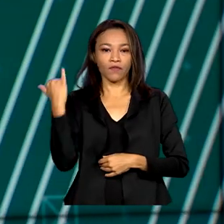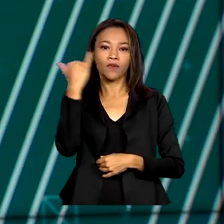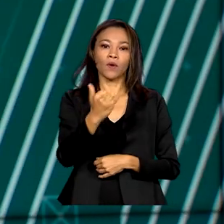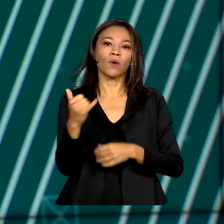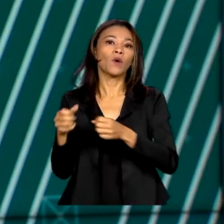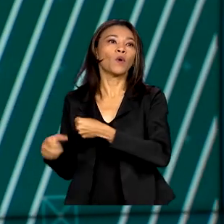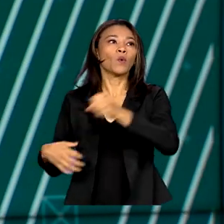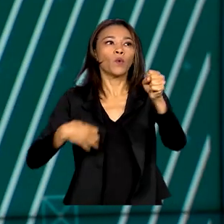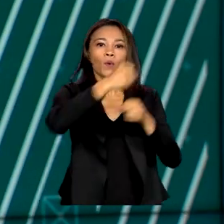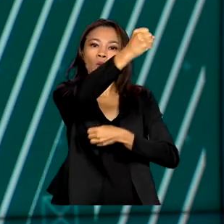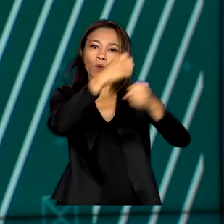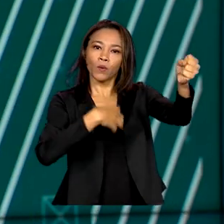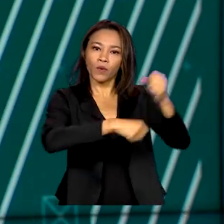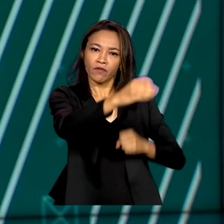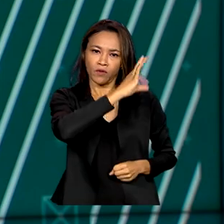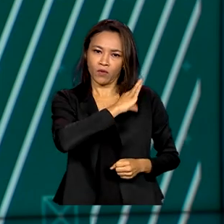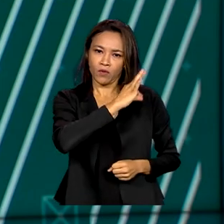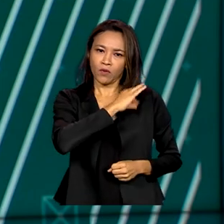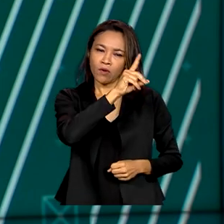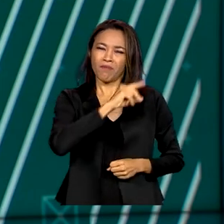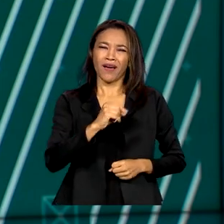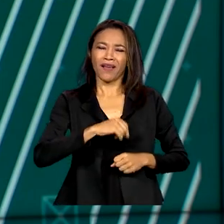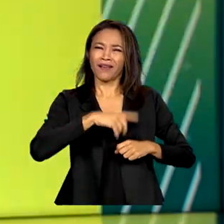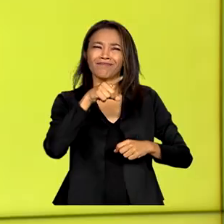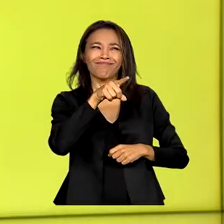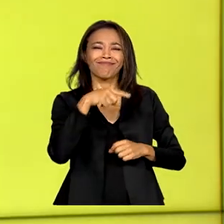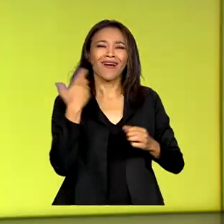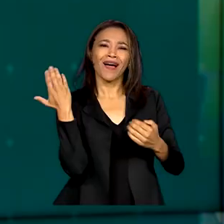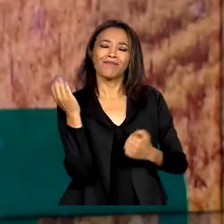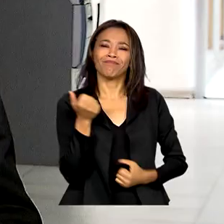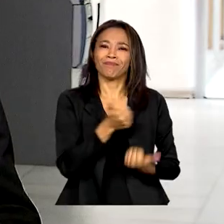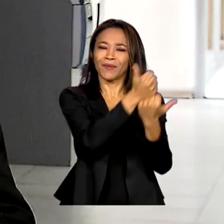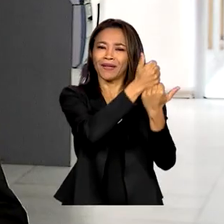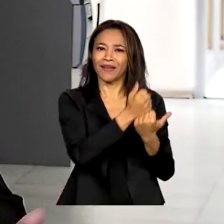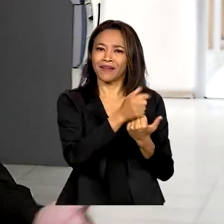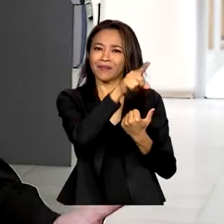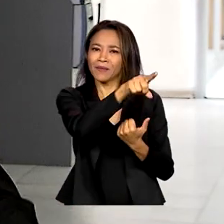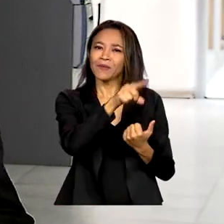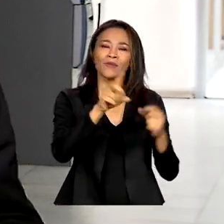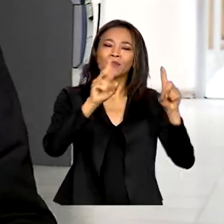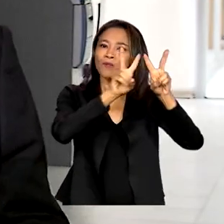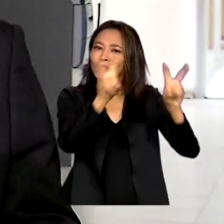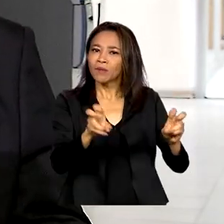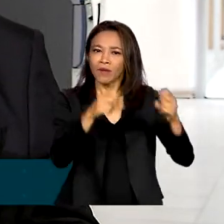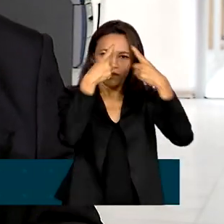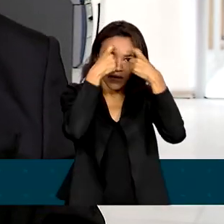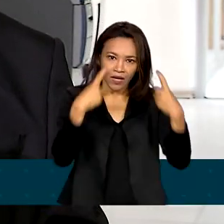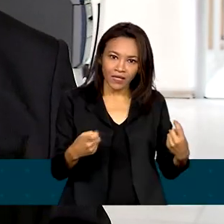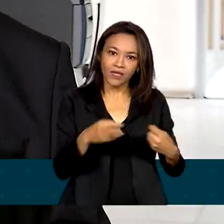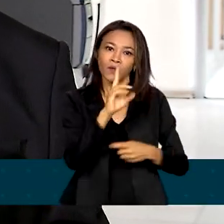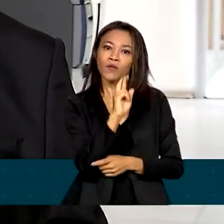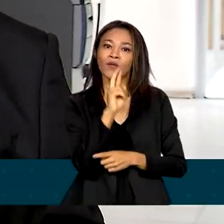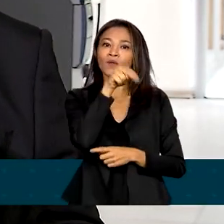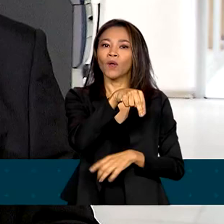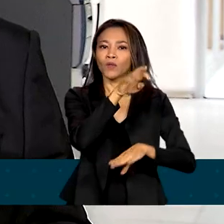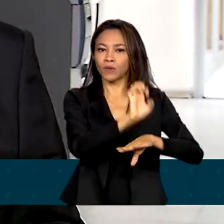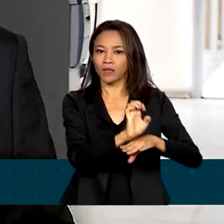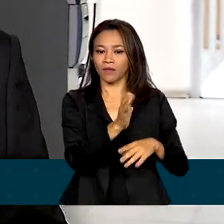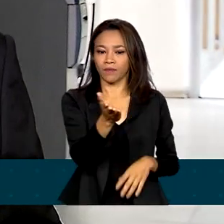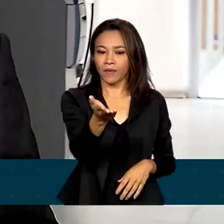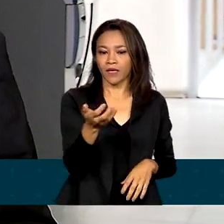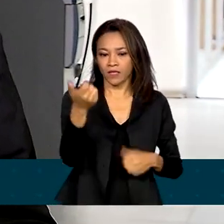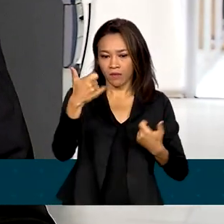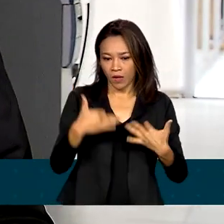policiais para combater a escalada da violência no Rio Grande do Norte. Tivemos a colaboração do Ministério da Defesa. A